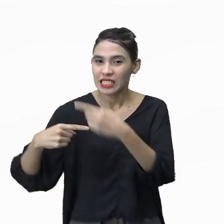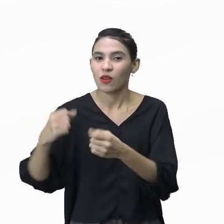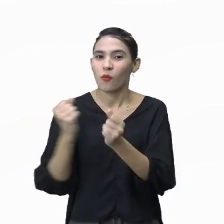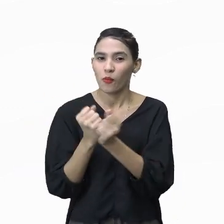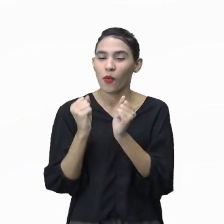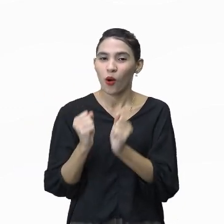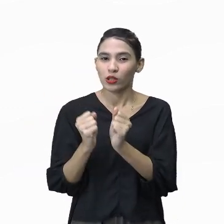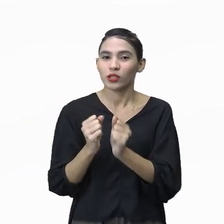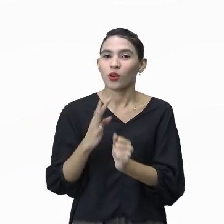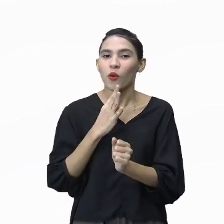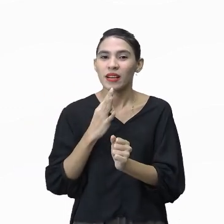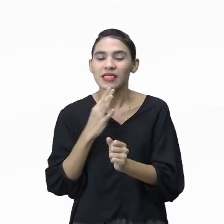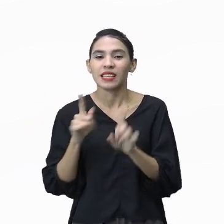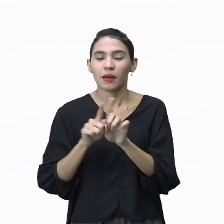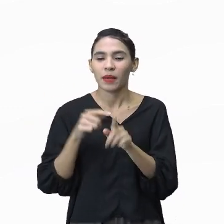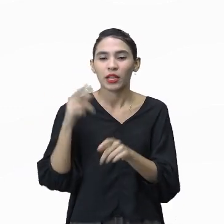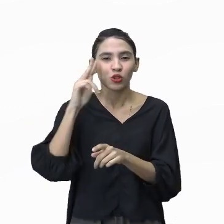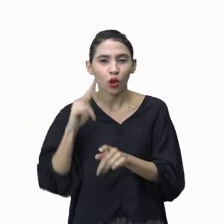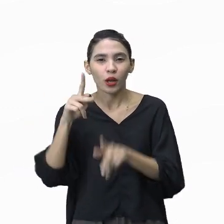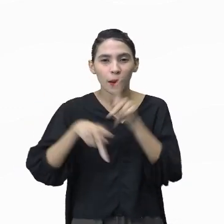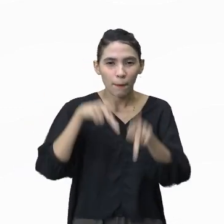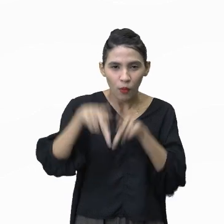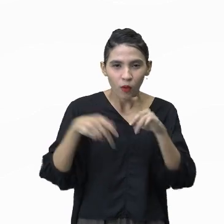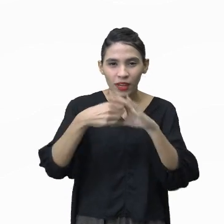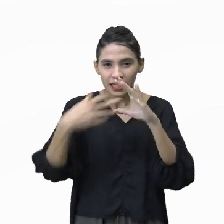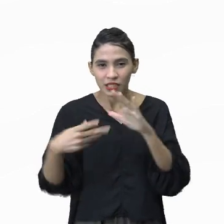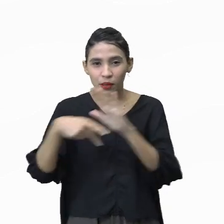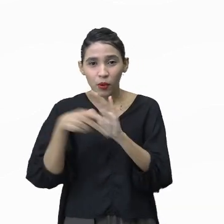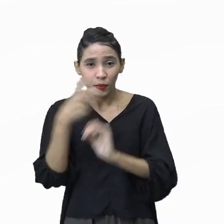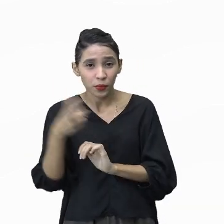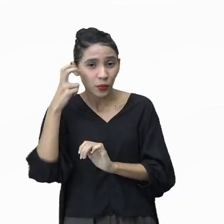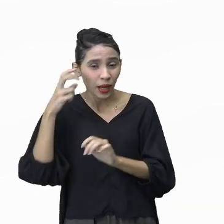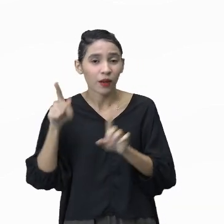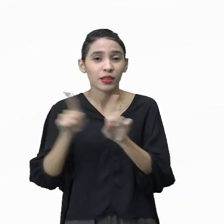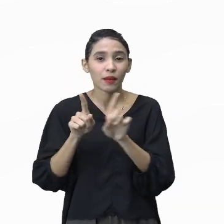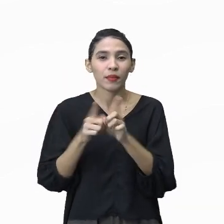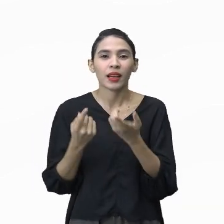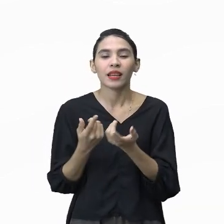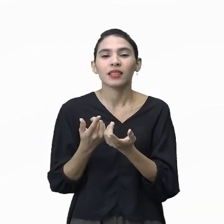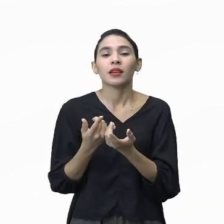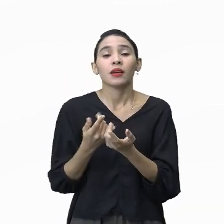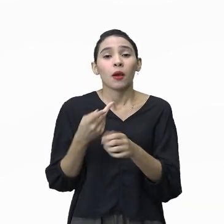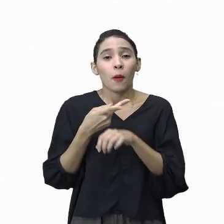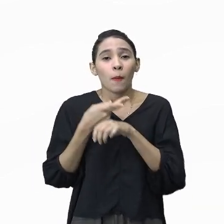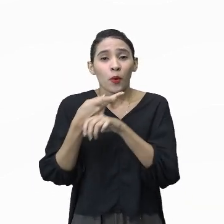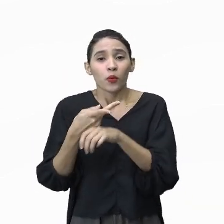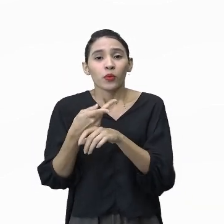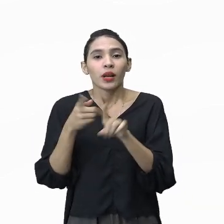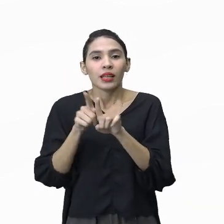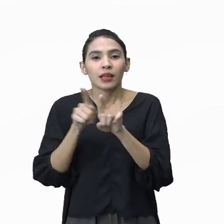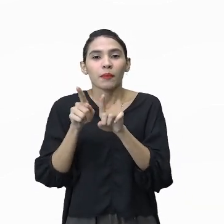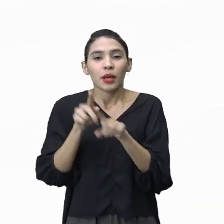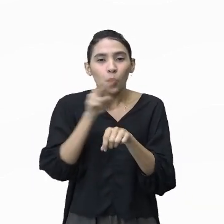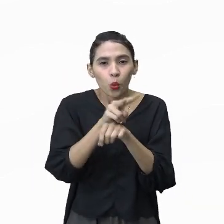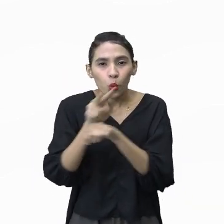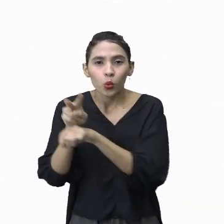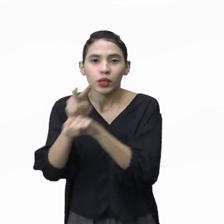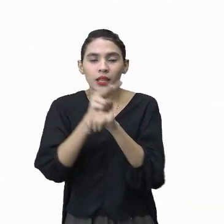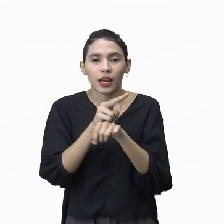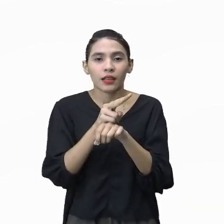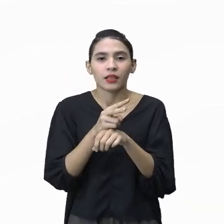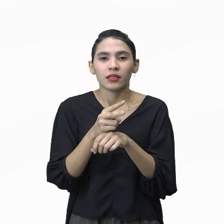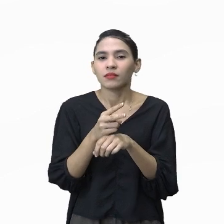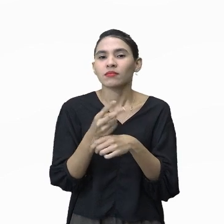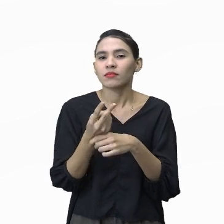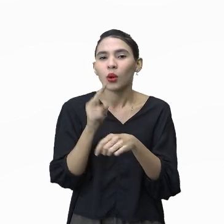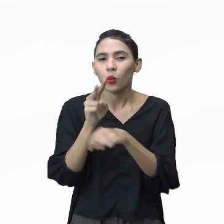desses elementos culturais e também estar buscando, né, fazer a manutenção dessa cultura, isso, quando eu falo em